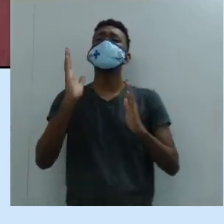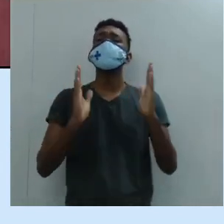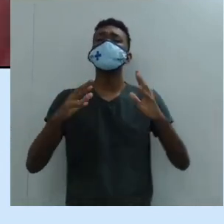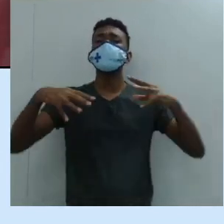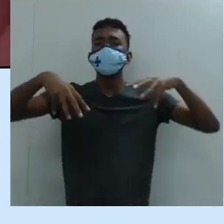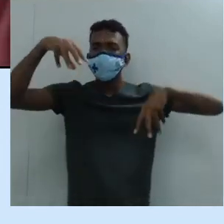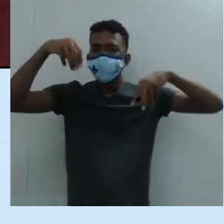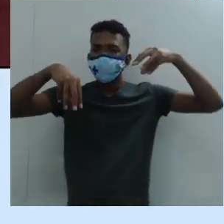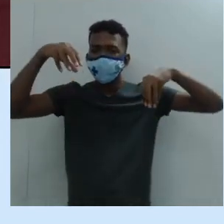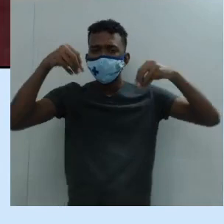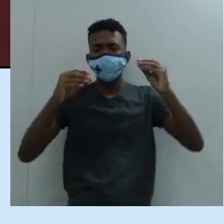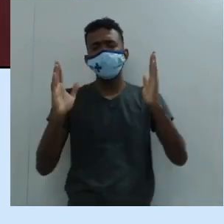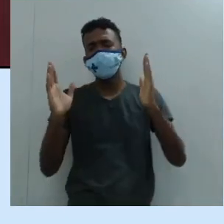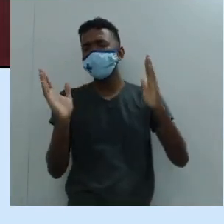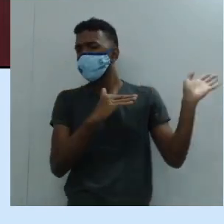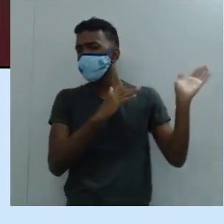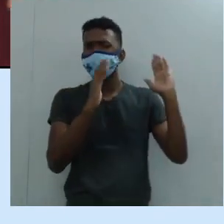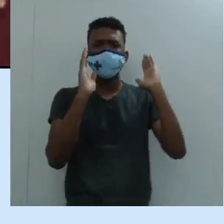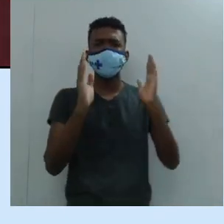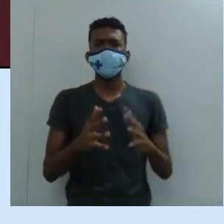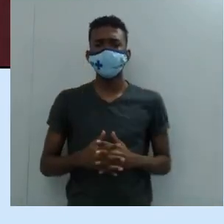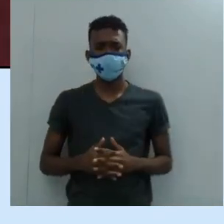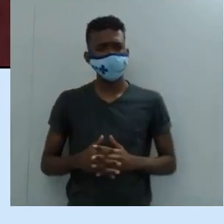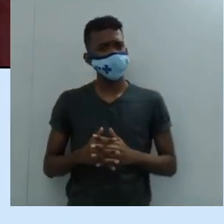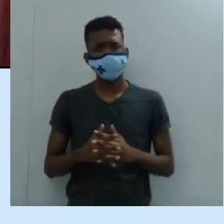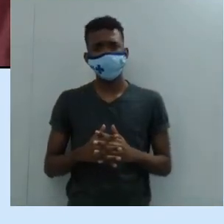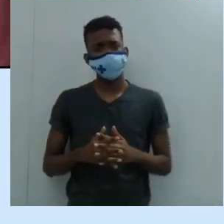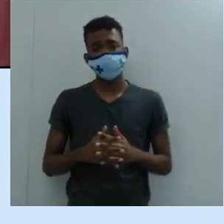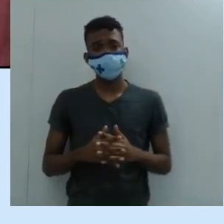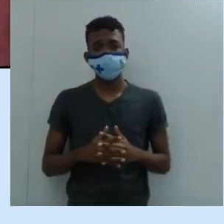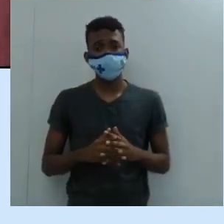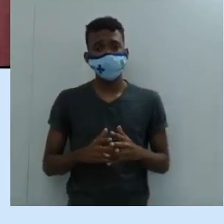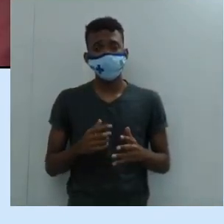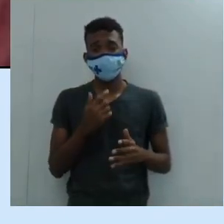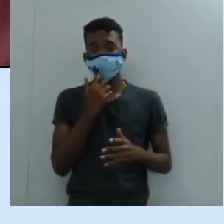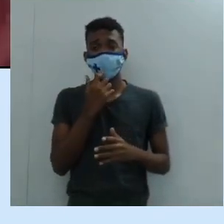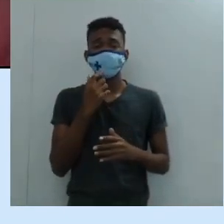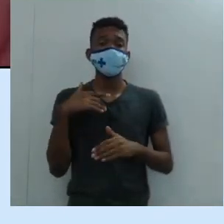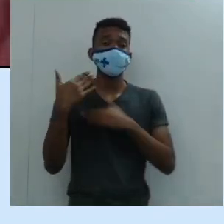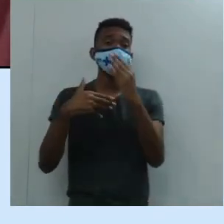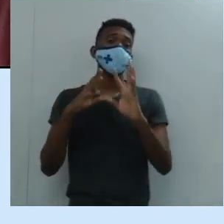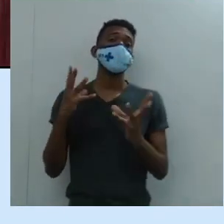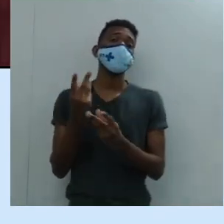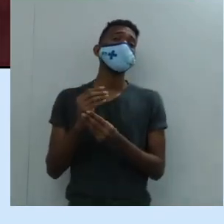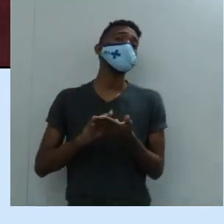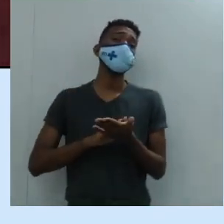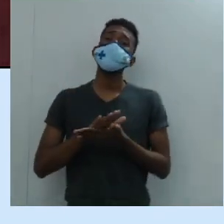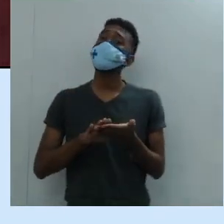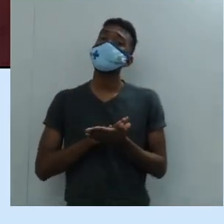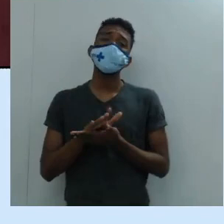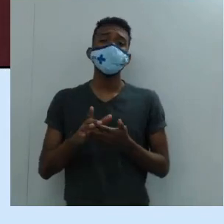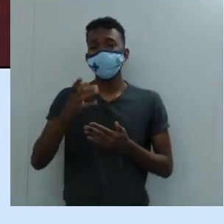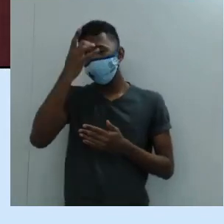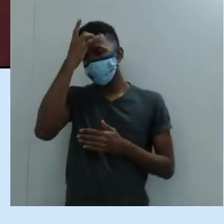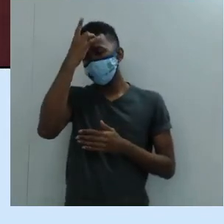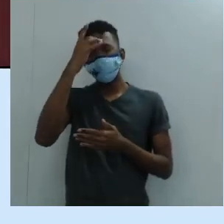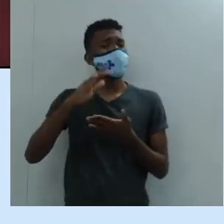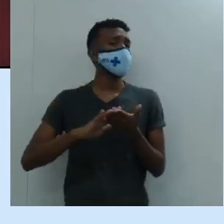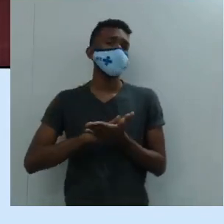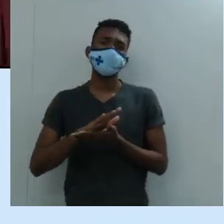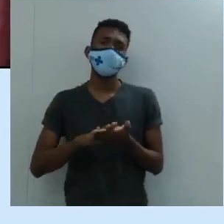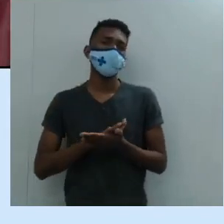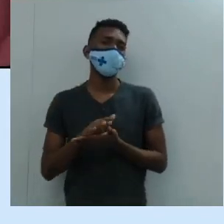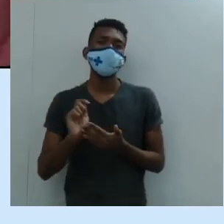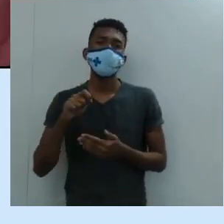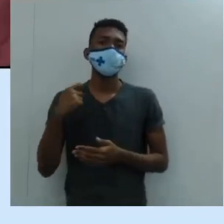porque no período medieval nós não tivemos o desenvolvimento das artes, né? Da mentalidade, por isso